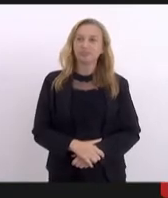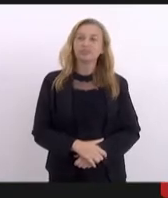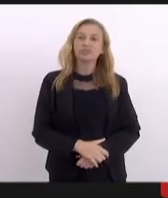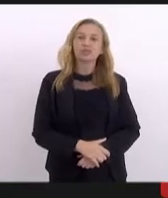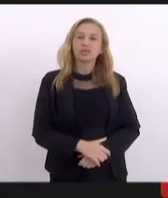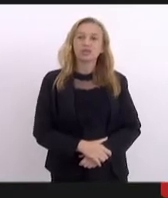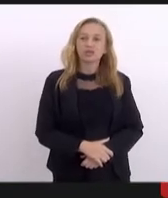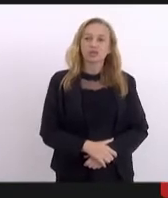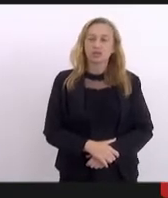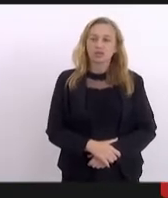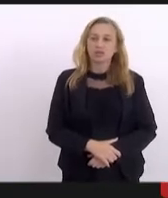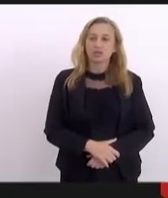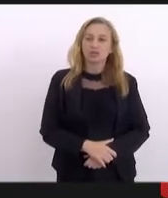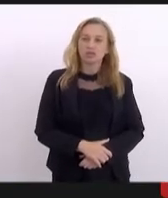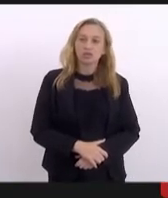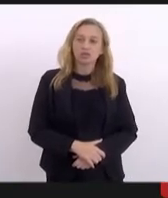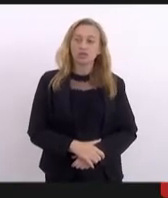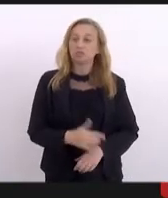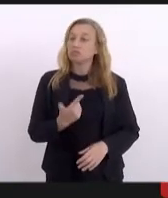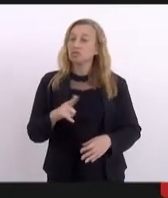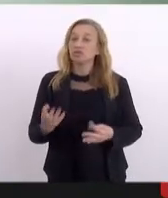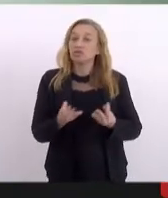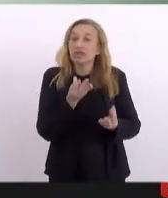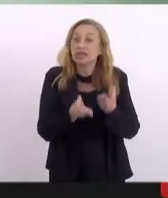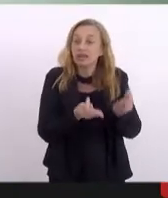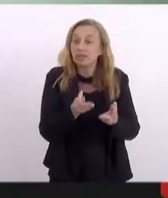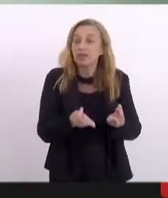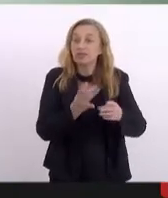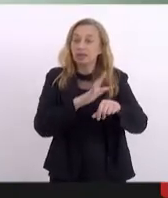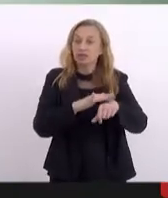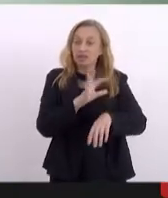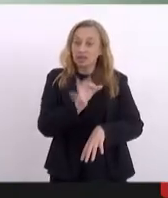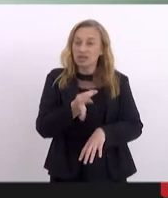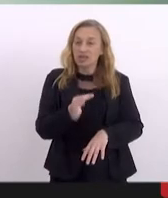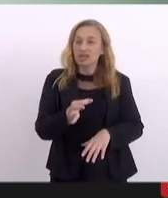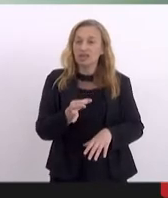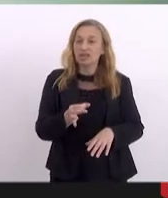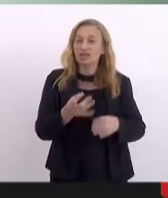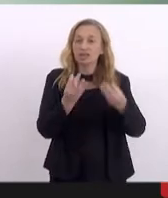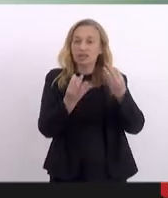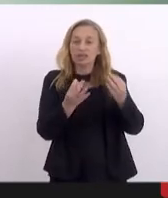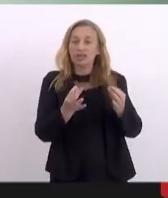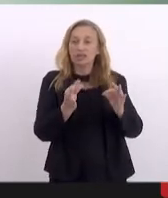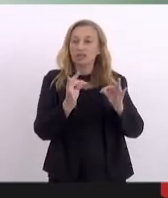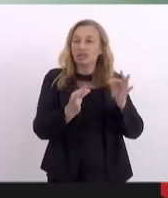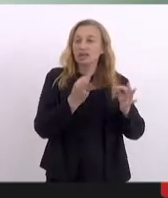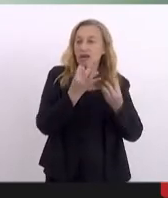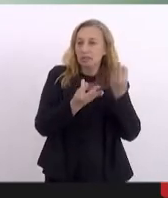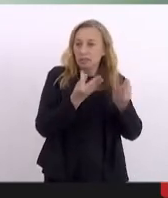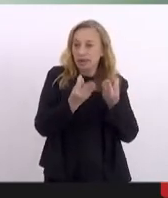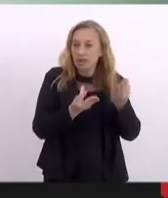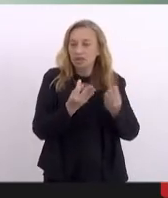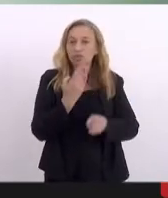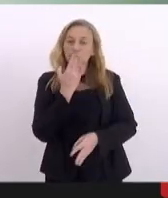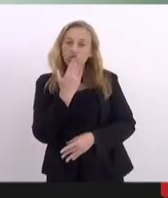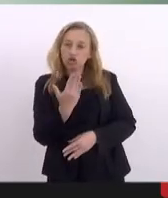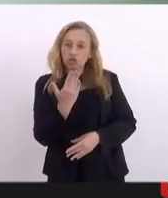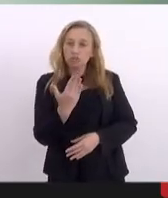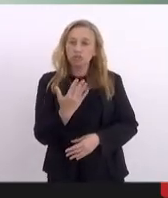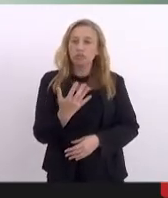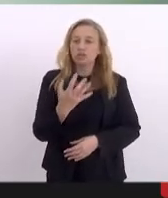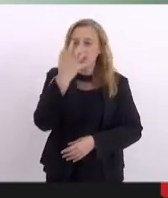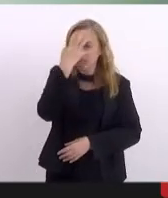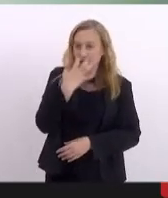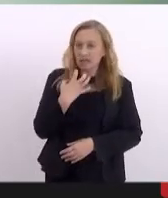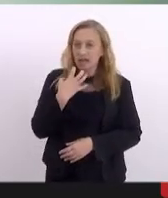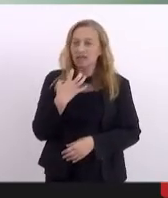Como ainda não existe tratamento específico para a doença, a conduta terapêutica leva em conta o tipo e a gravidade dos sintomas